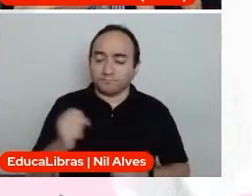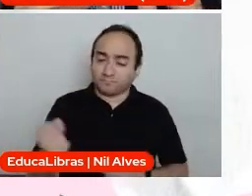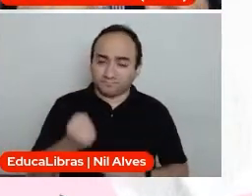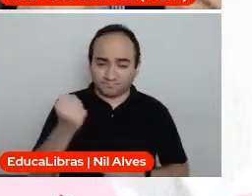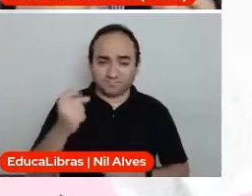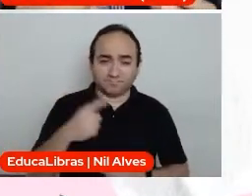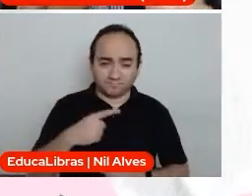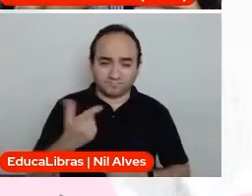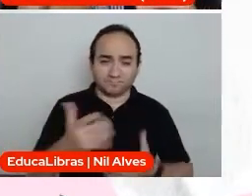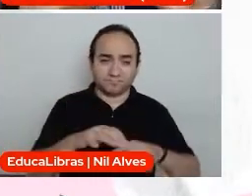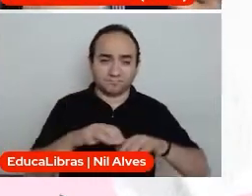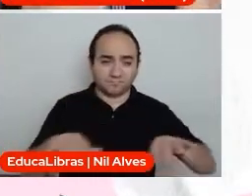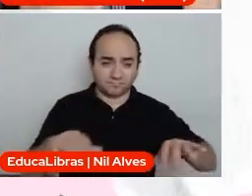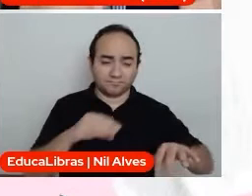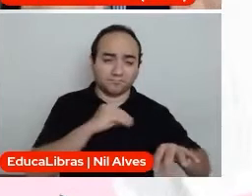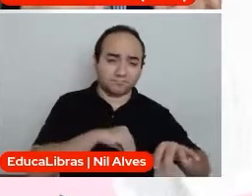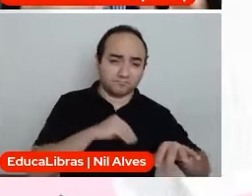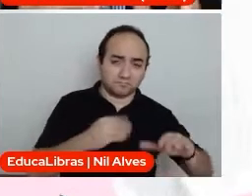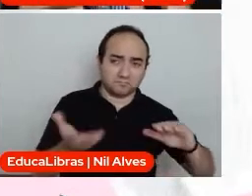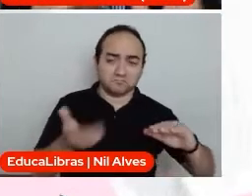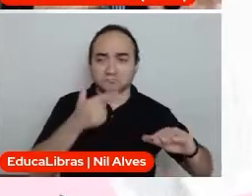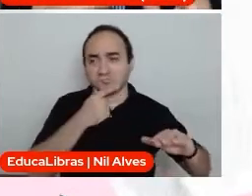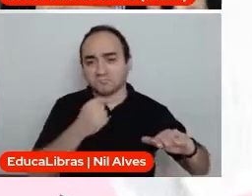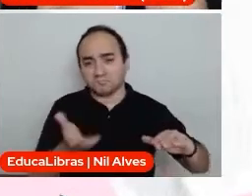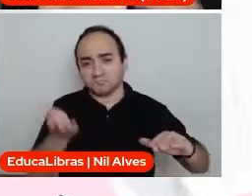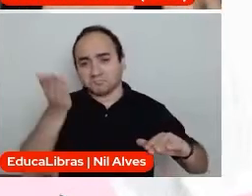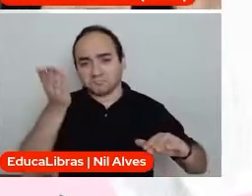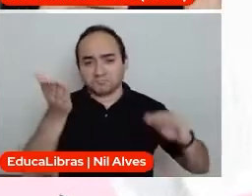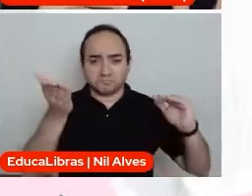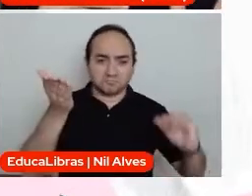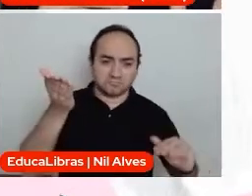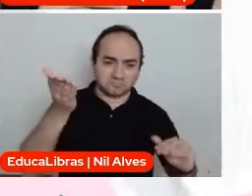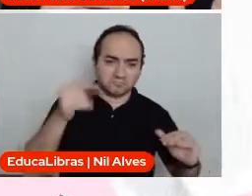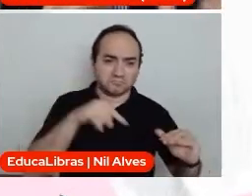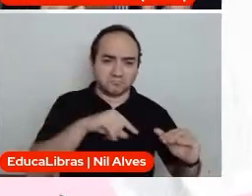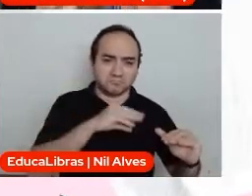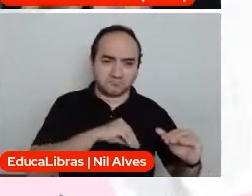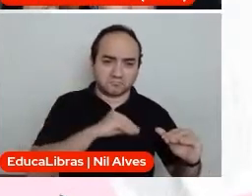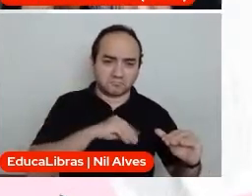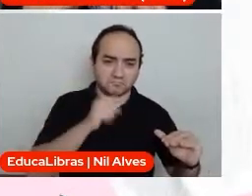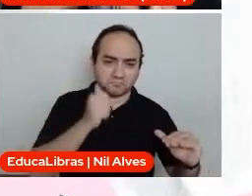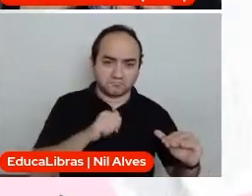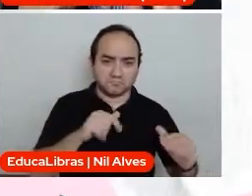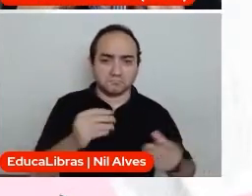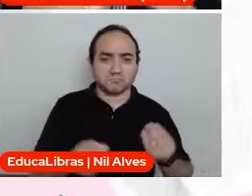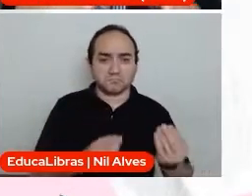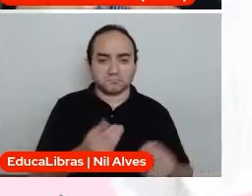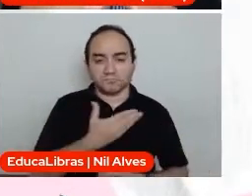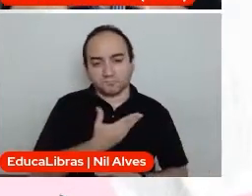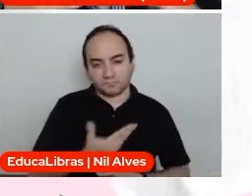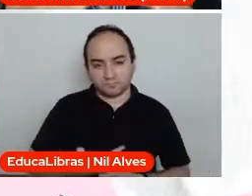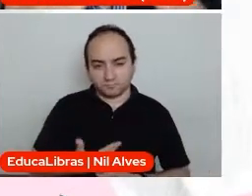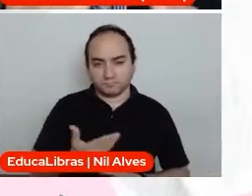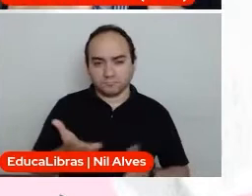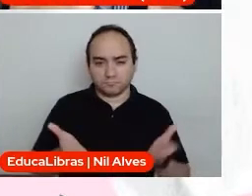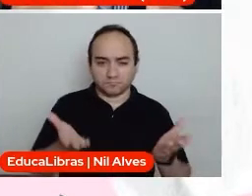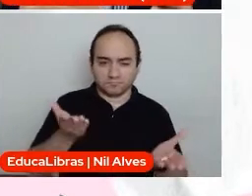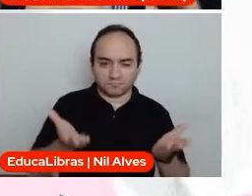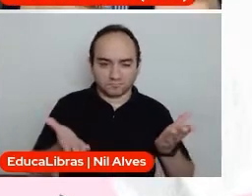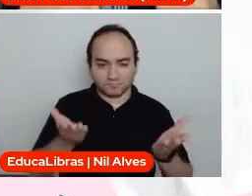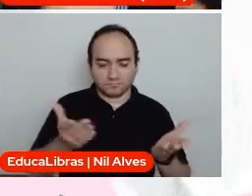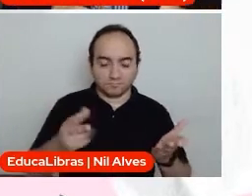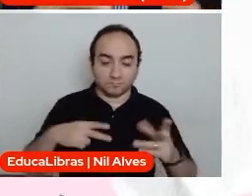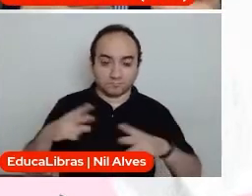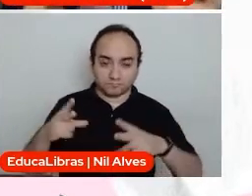separação, de ganhos. O homem ganha muitas vezes no setor privado mais do que a mulher. No setor público já é mais equivalente.